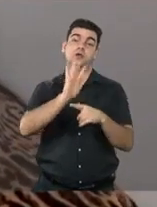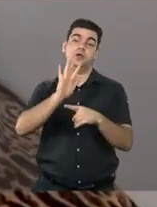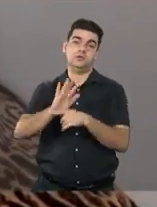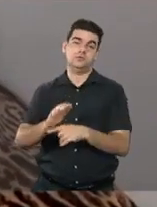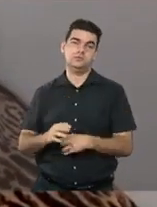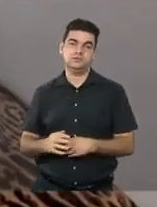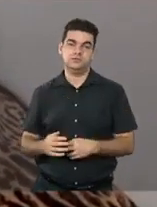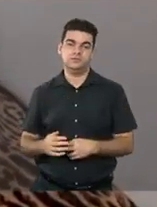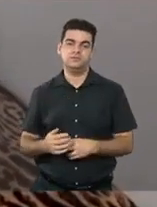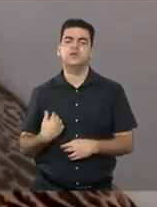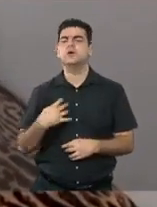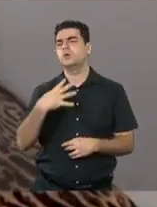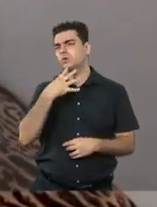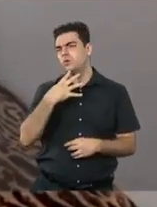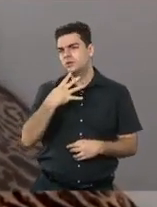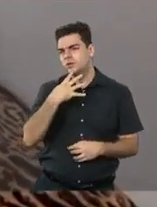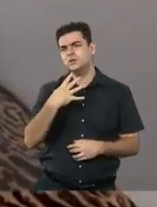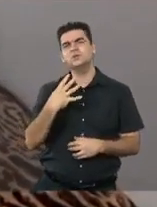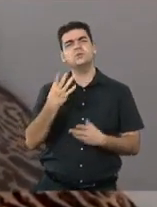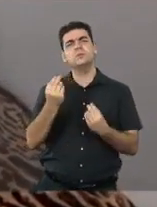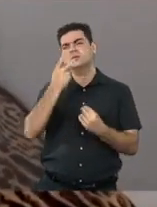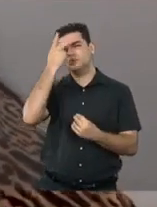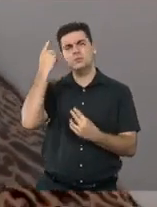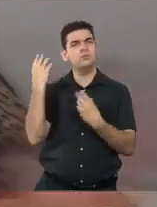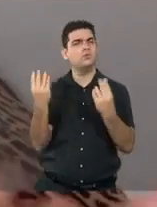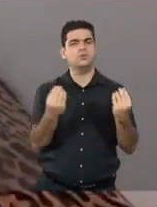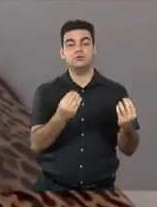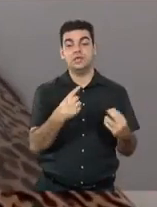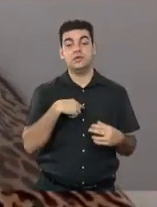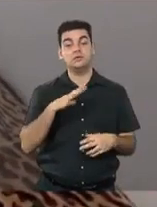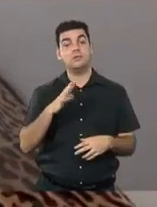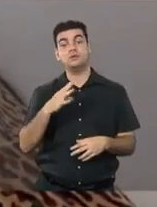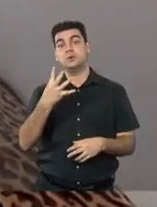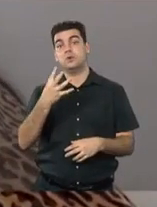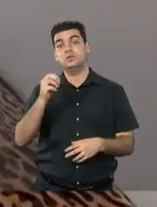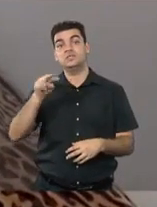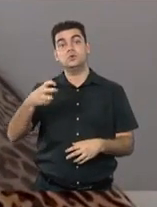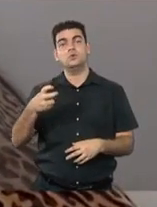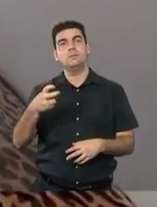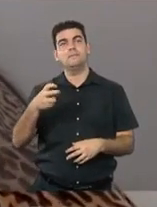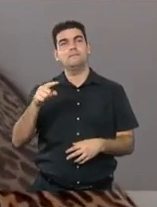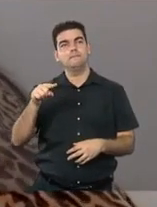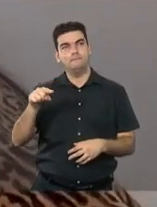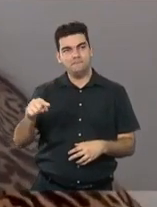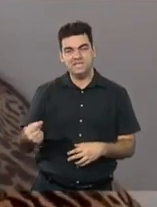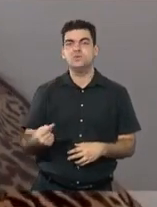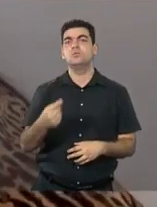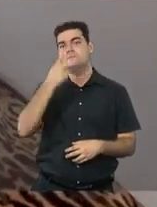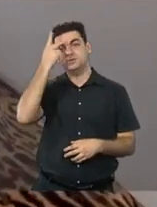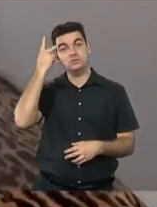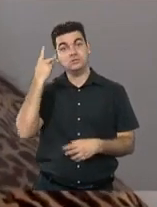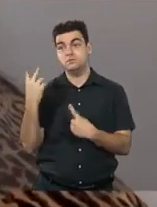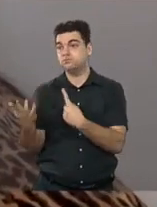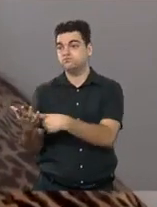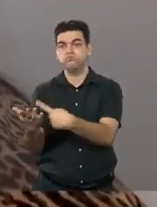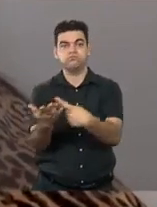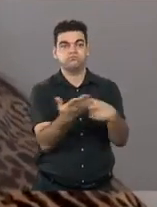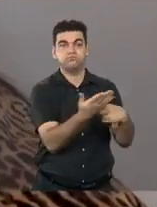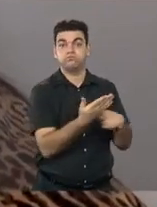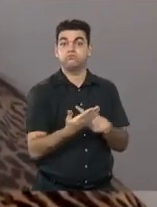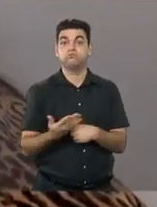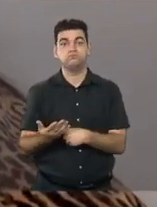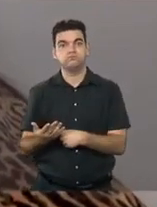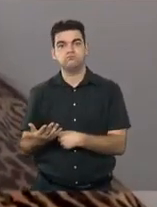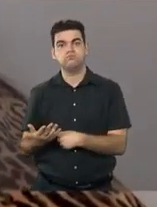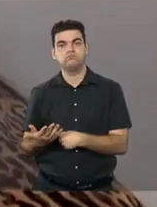linha direta com o pessoal de ponta, hoje com 45 mil funcionários, eu tenho uma linha com o cliente que mete o pau e tem esse grupo